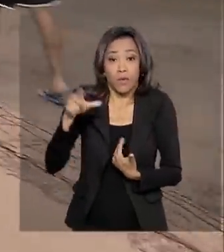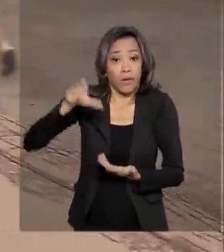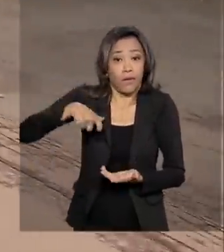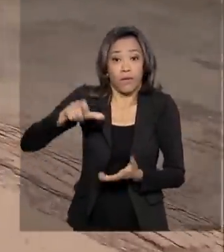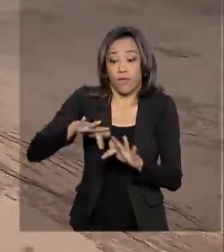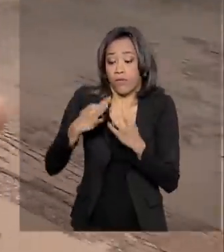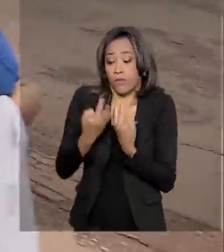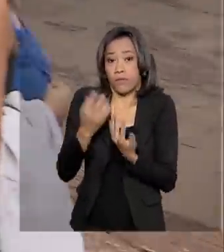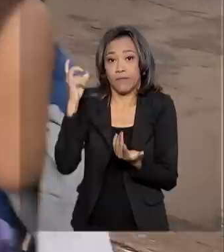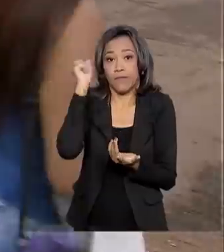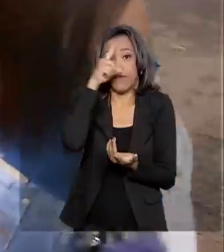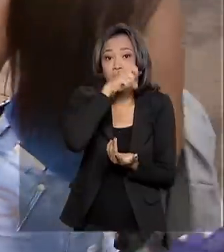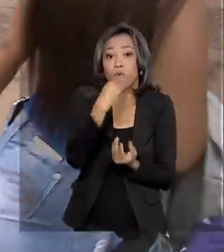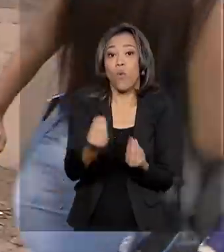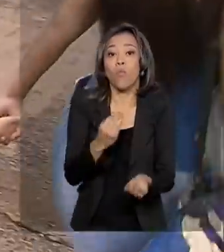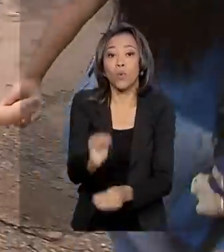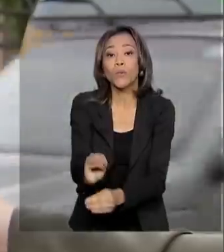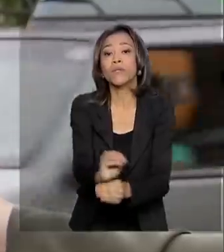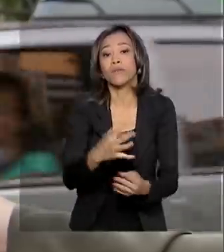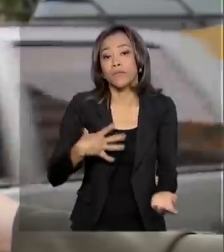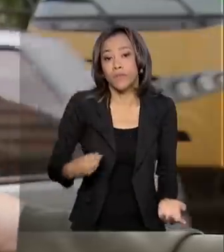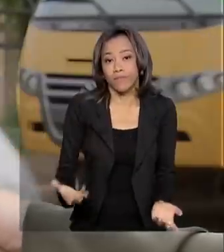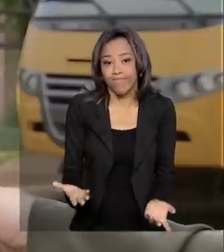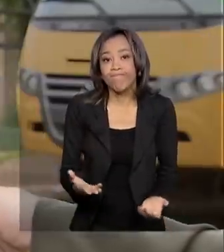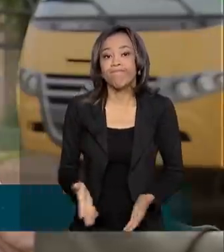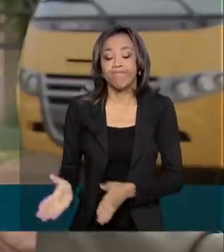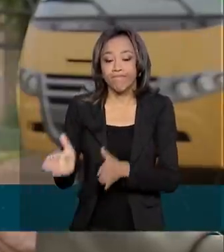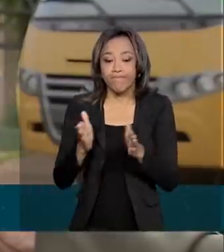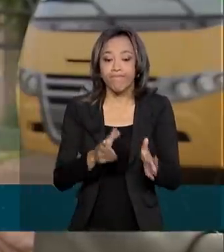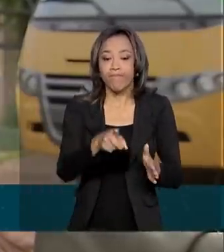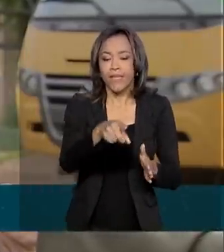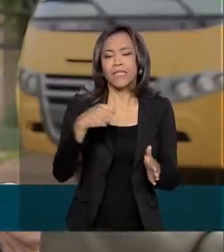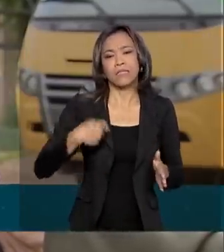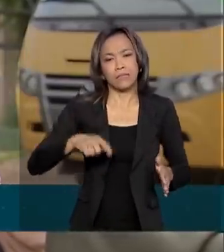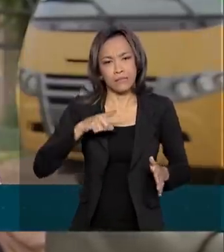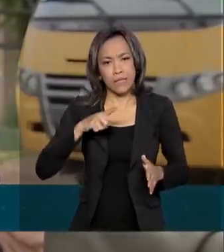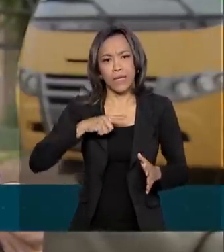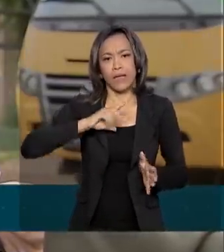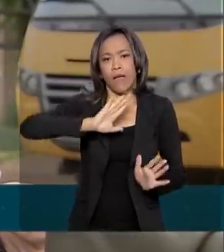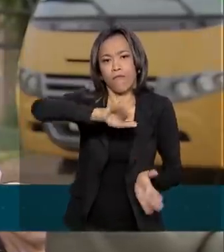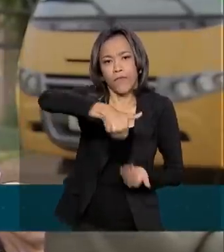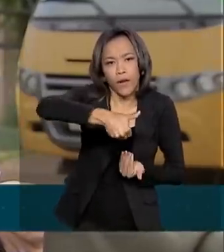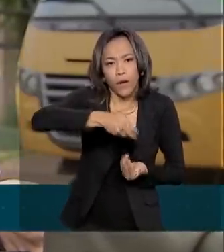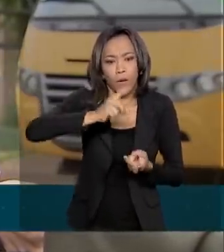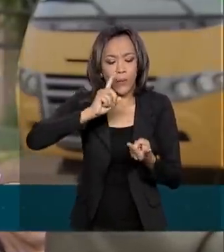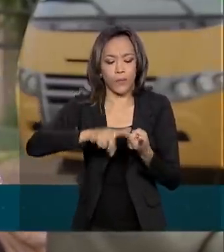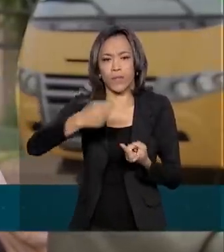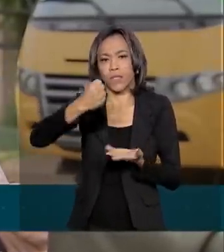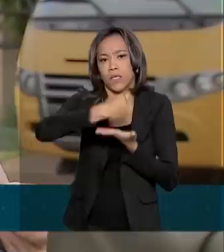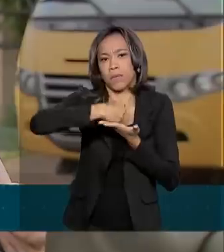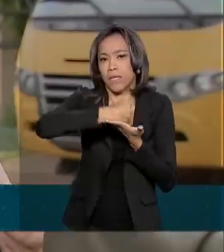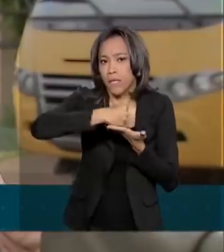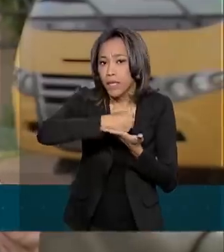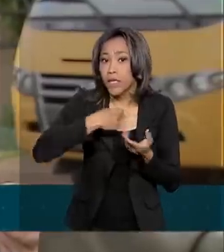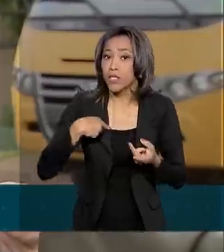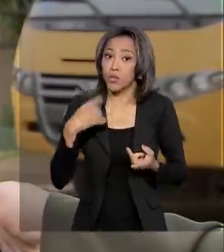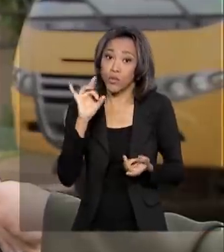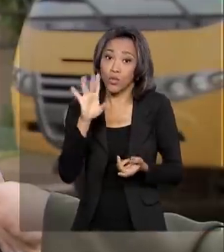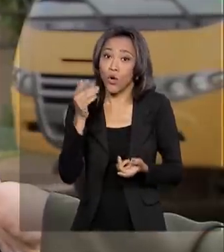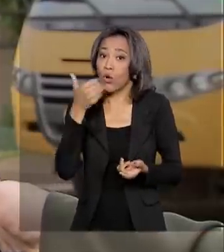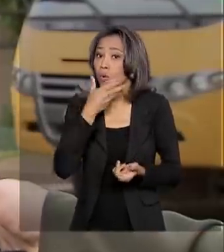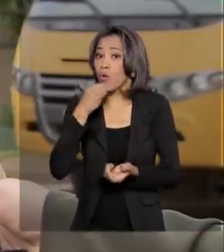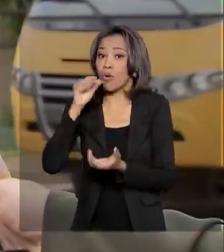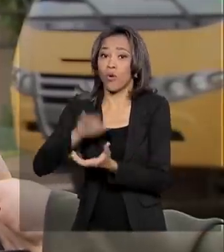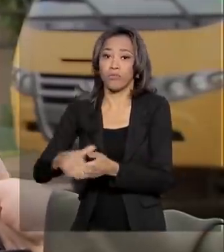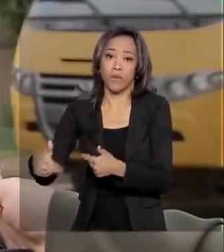dificuldades para cuidar do pequeno. Tem a questão do uso da fralda, medicação. No momento é só meu marido que trabalha.